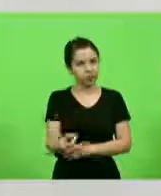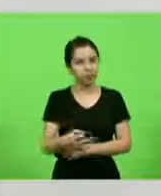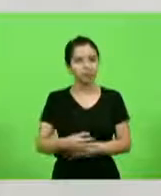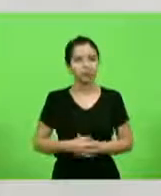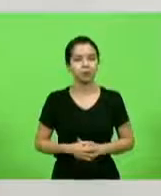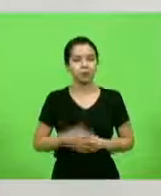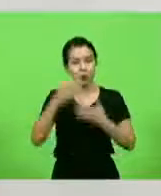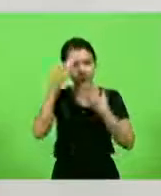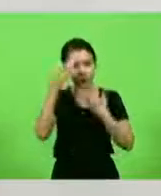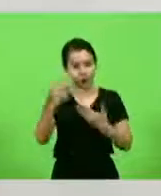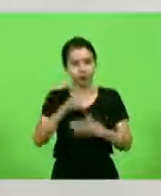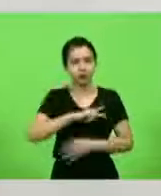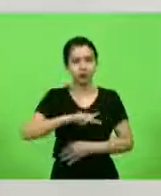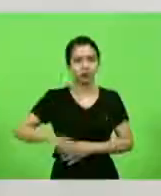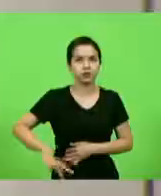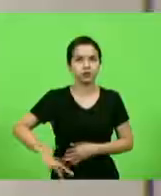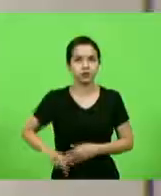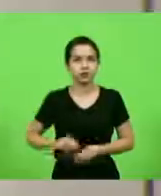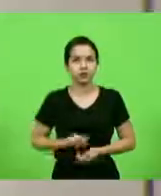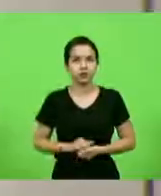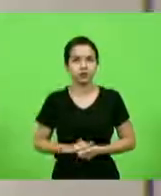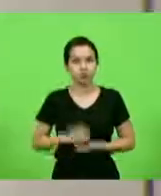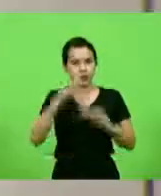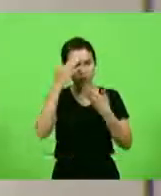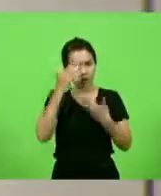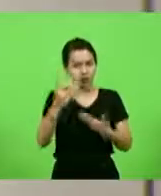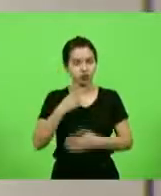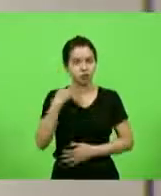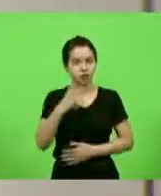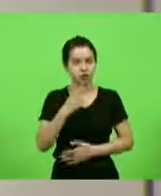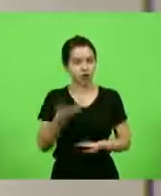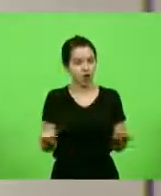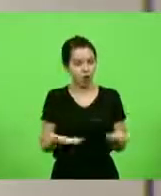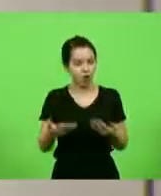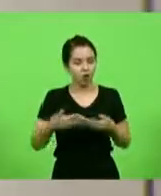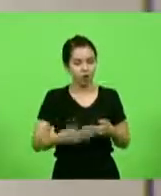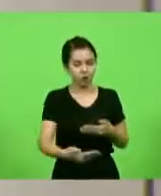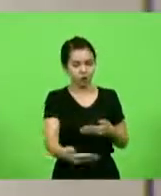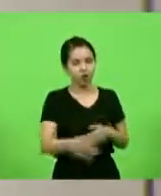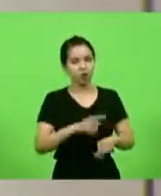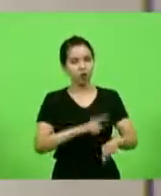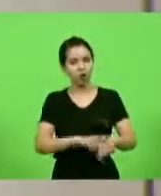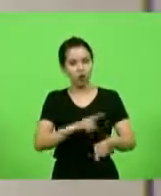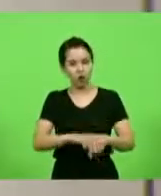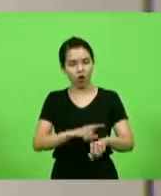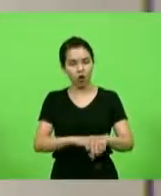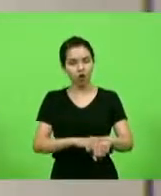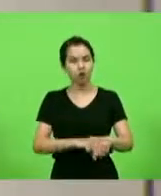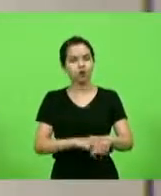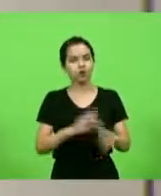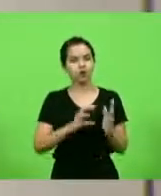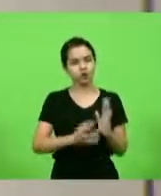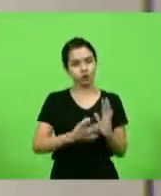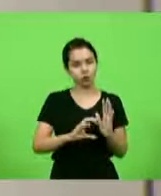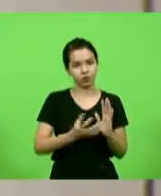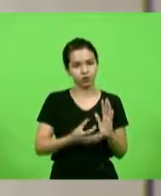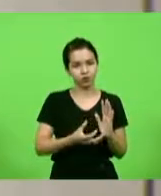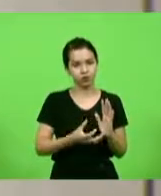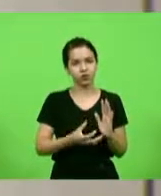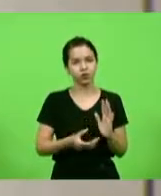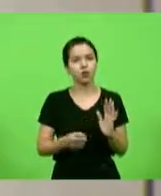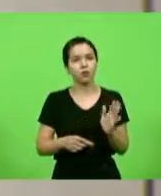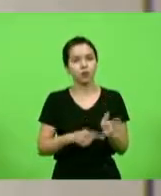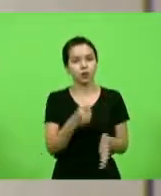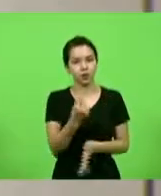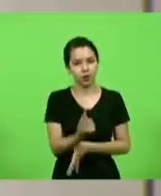Obrigado, presidente. Obrigado, deputado. Passaremos agora o horário destinado aos partidos políticos e o primeiro